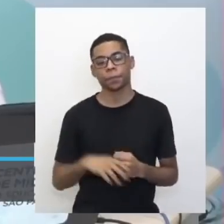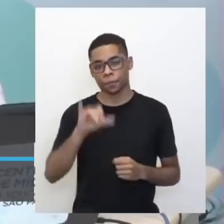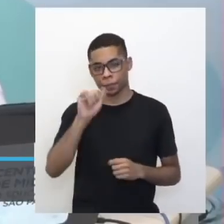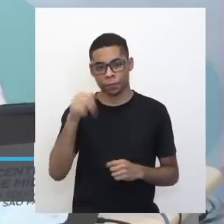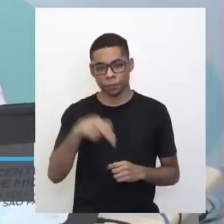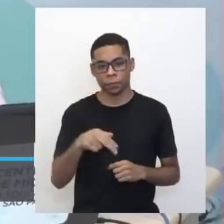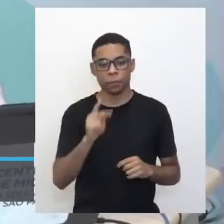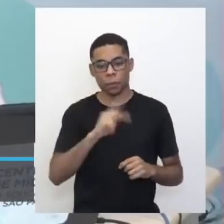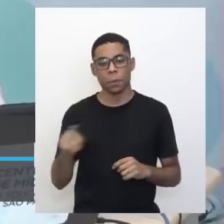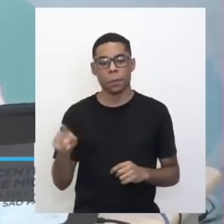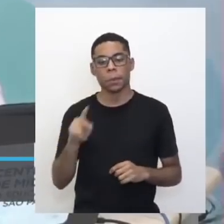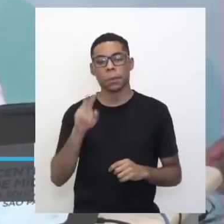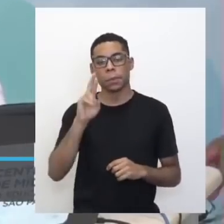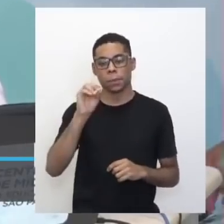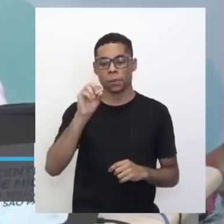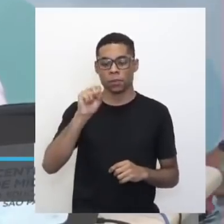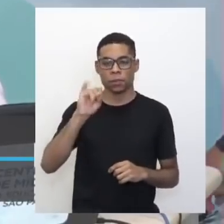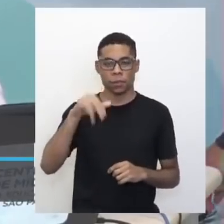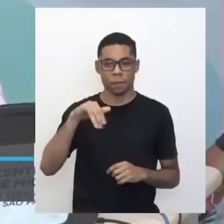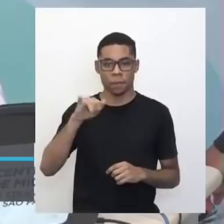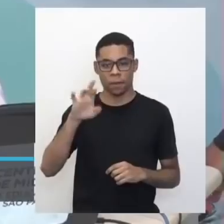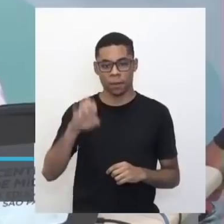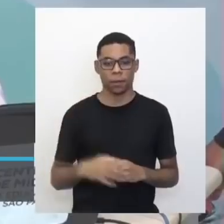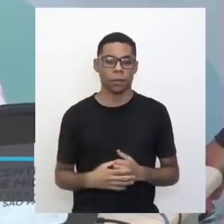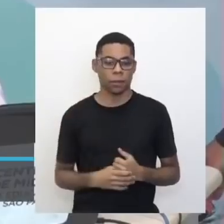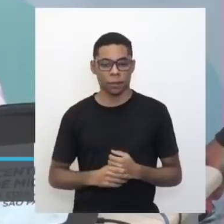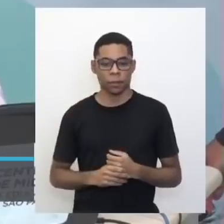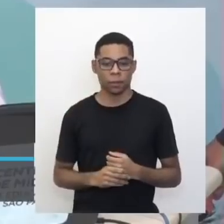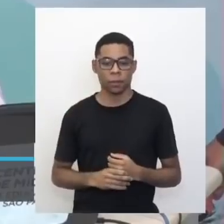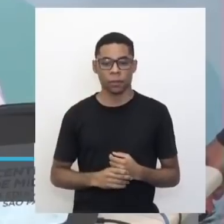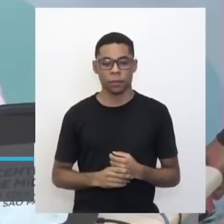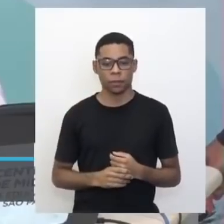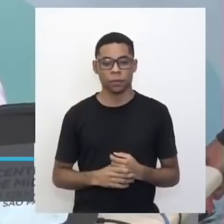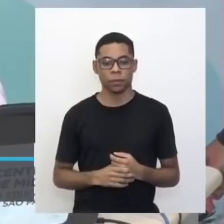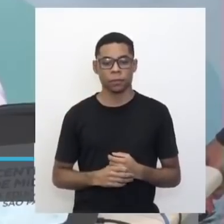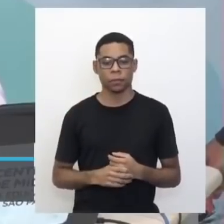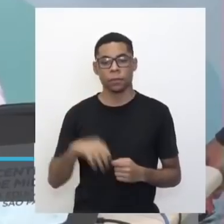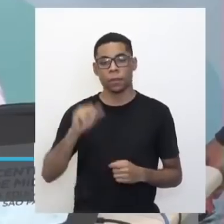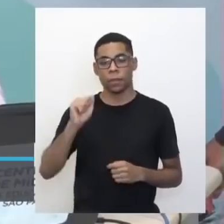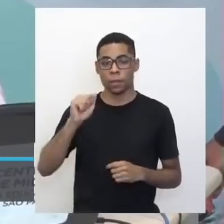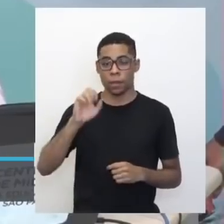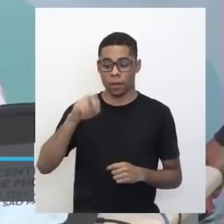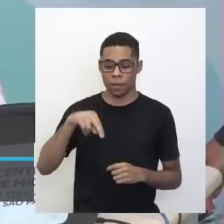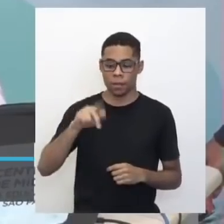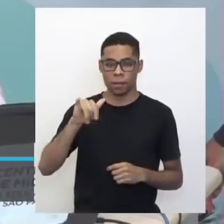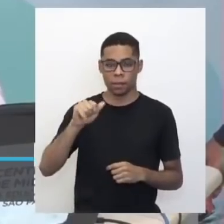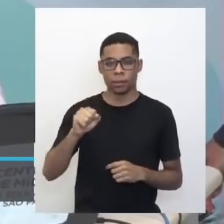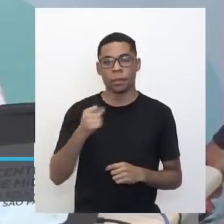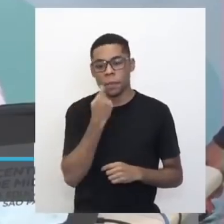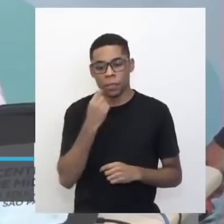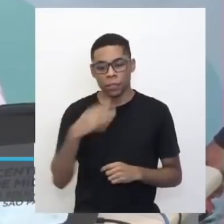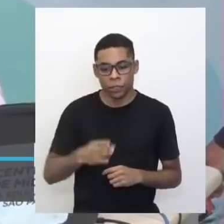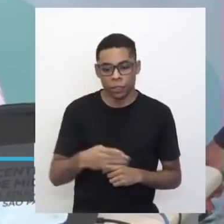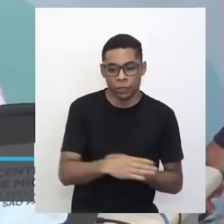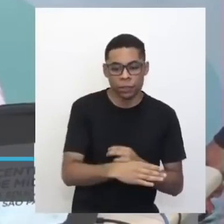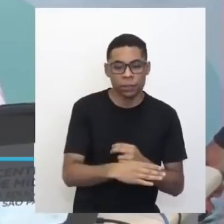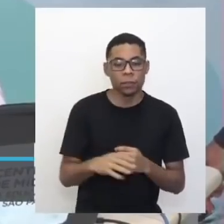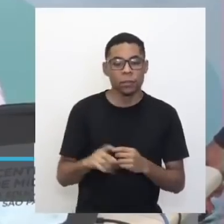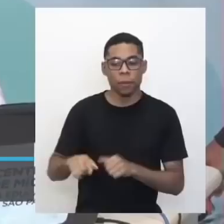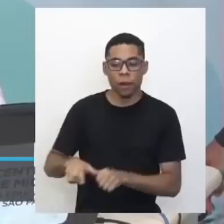que é aluno da professora Rosemary. Só que a Enguias ele colocou aqui. Ah, Enguias. Peixe elétrico colocou A Raia.